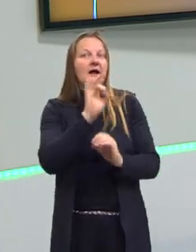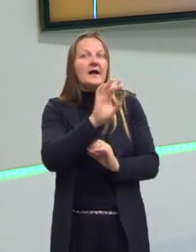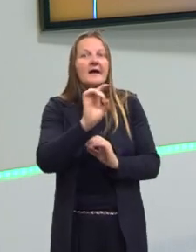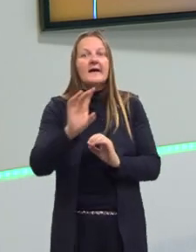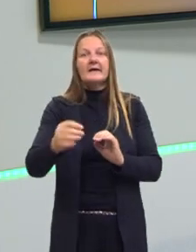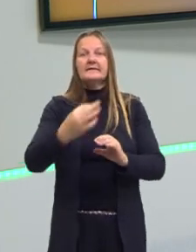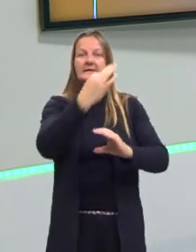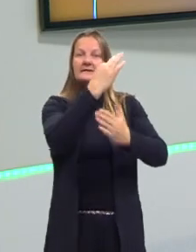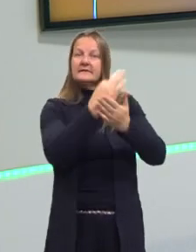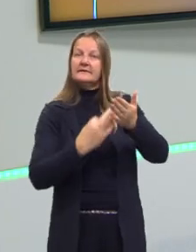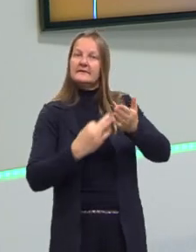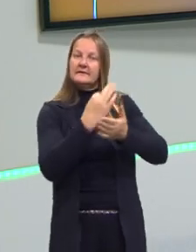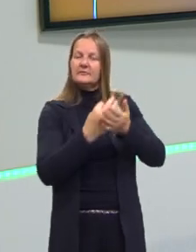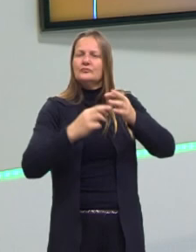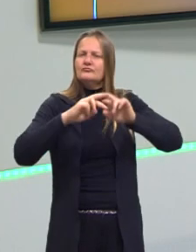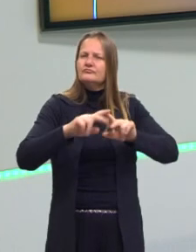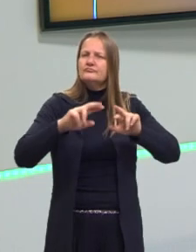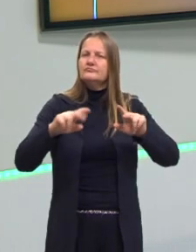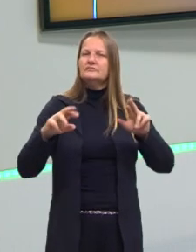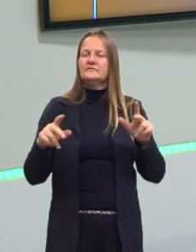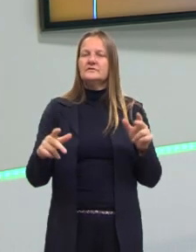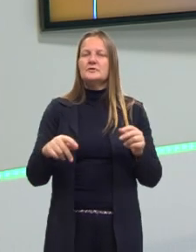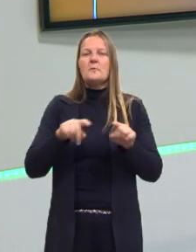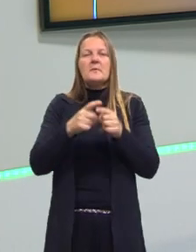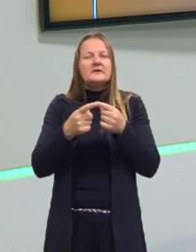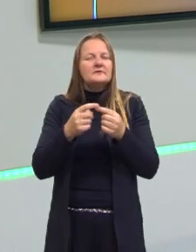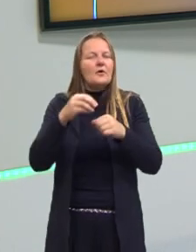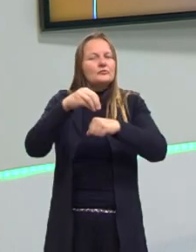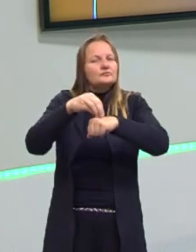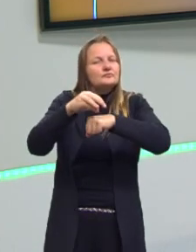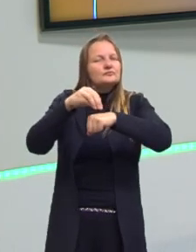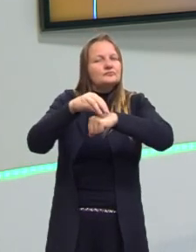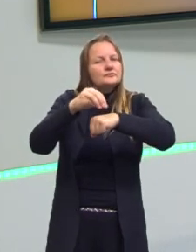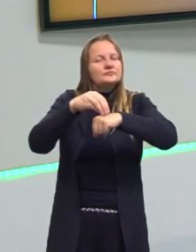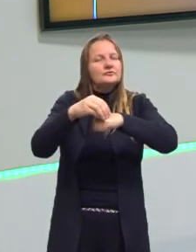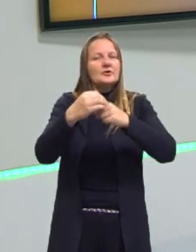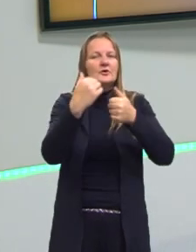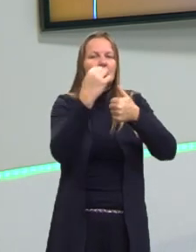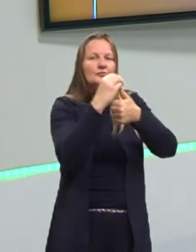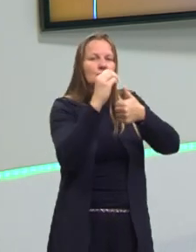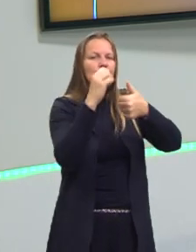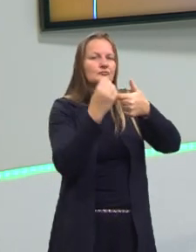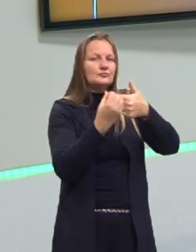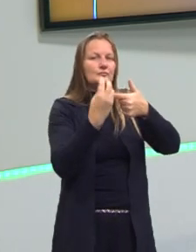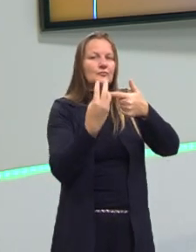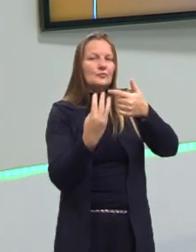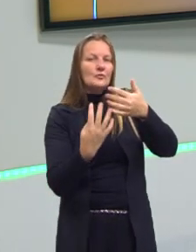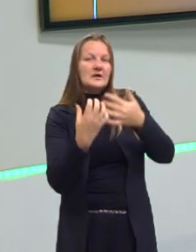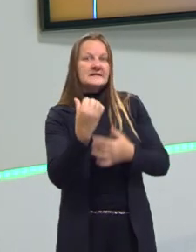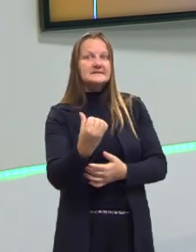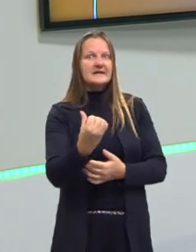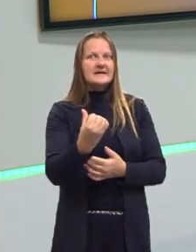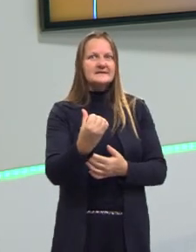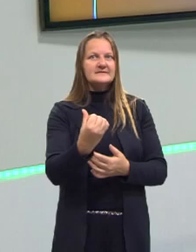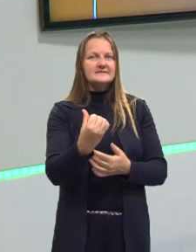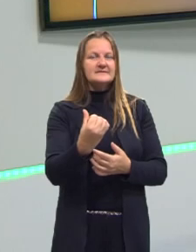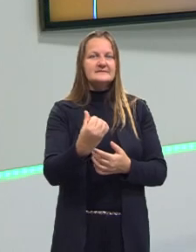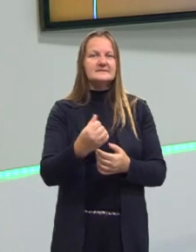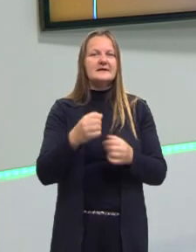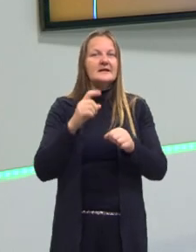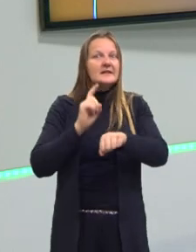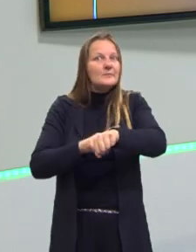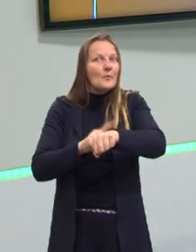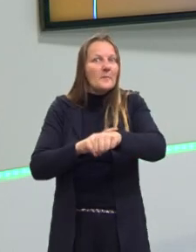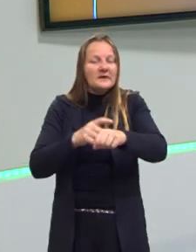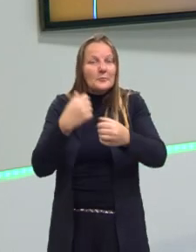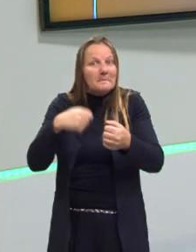Mas esses seis passos que eu vou trazer aqui para vocês podem ajudar na hora de interpretar imagens. Eles